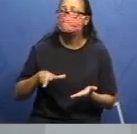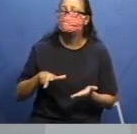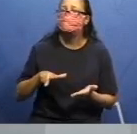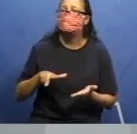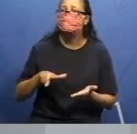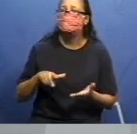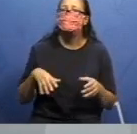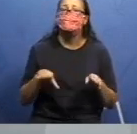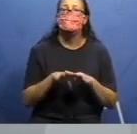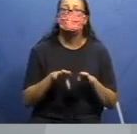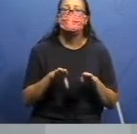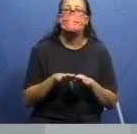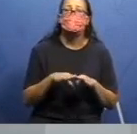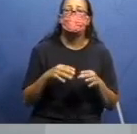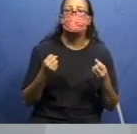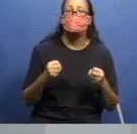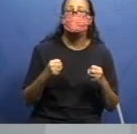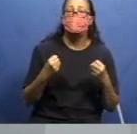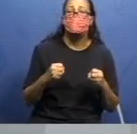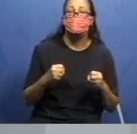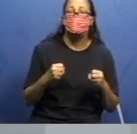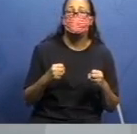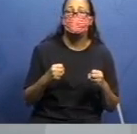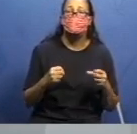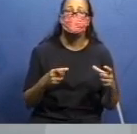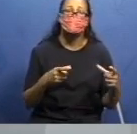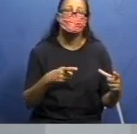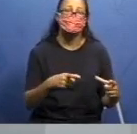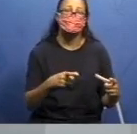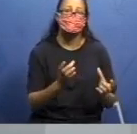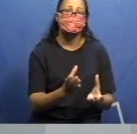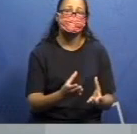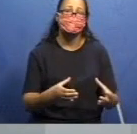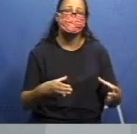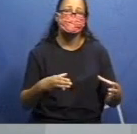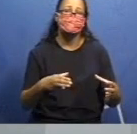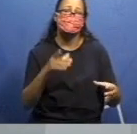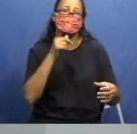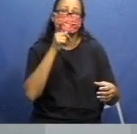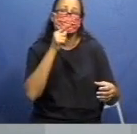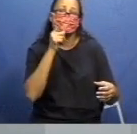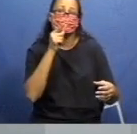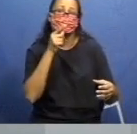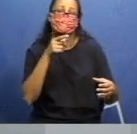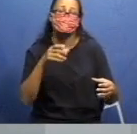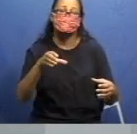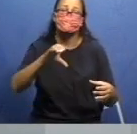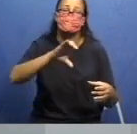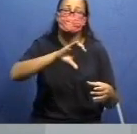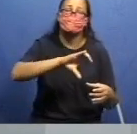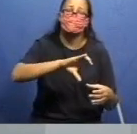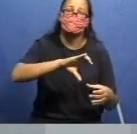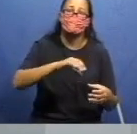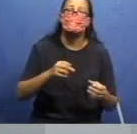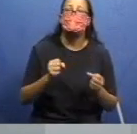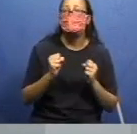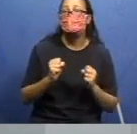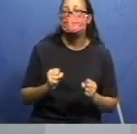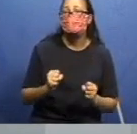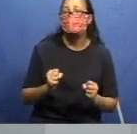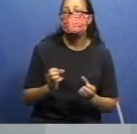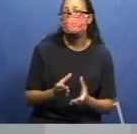Também nós vamos precisar de um recipiente para colocarmos água. Pode ser um balde, pode ser uma bacia,